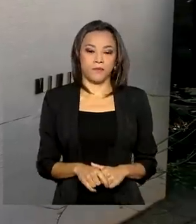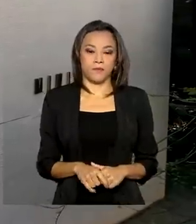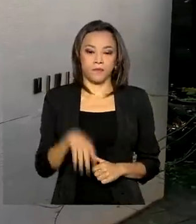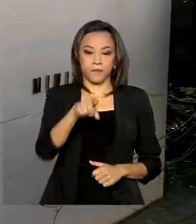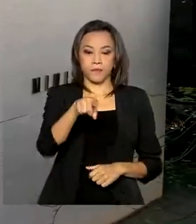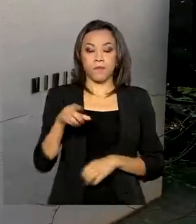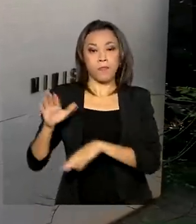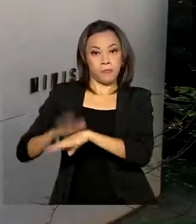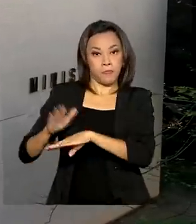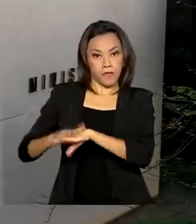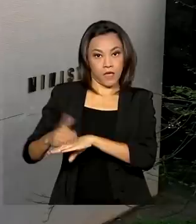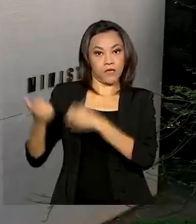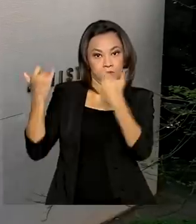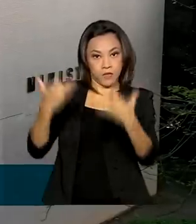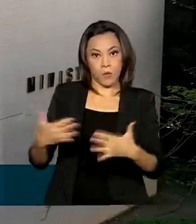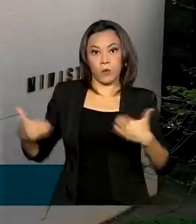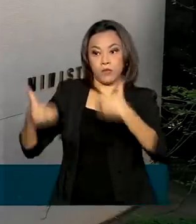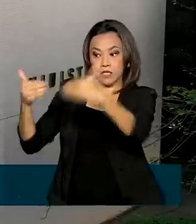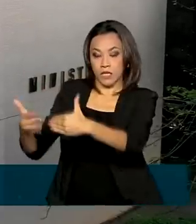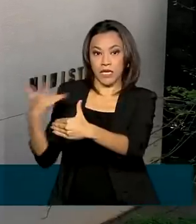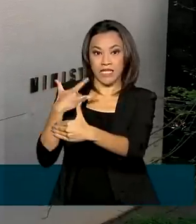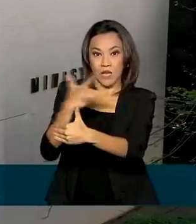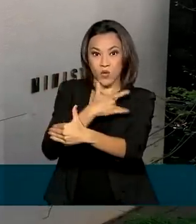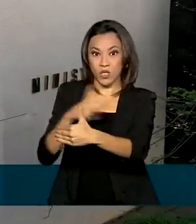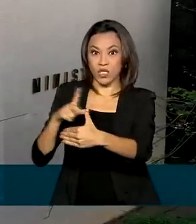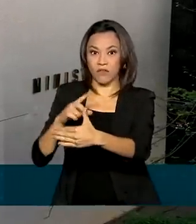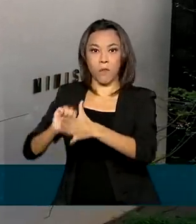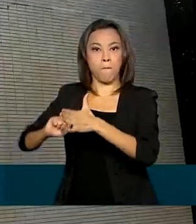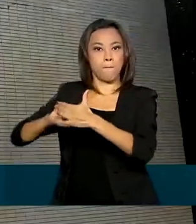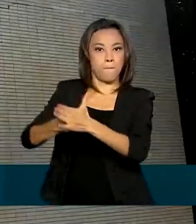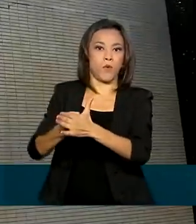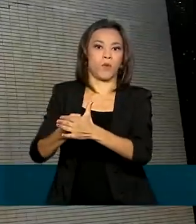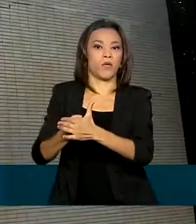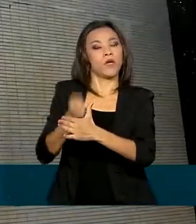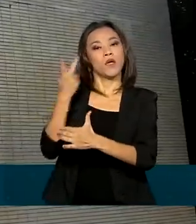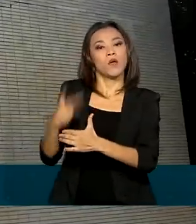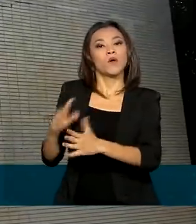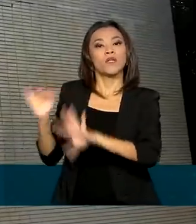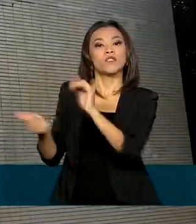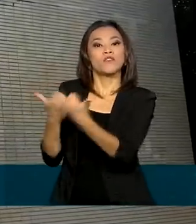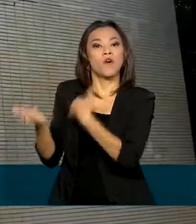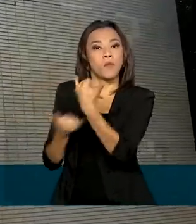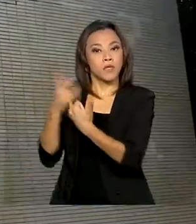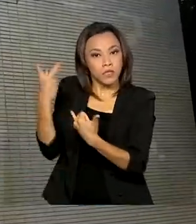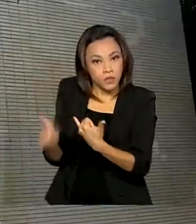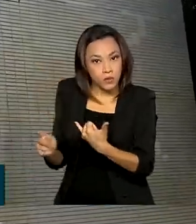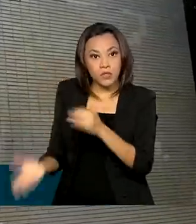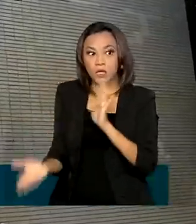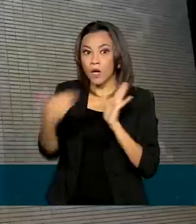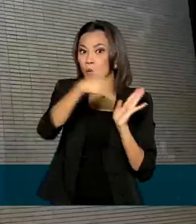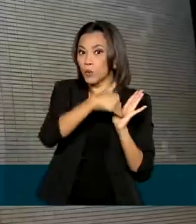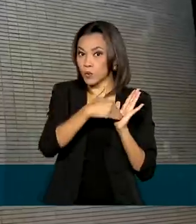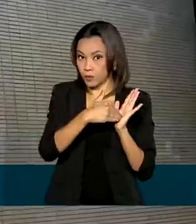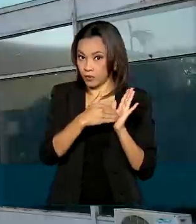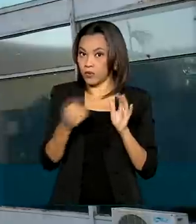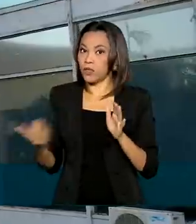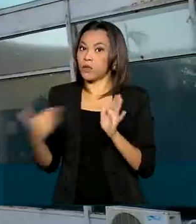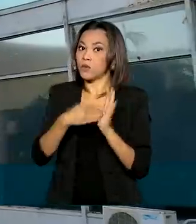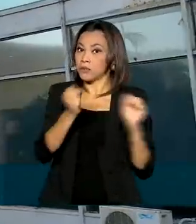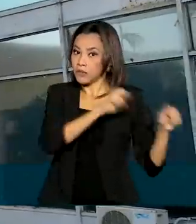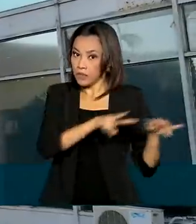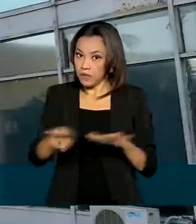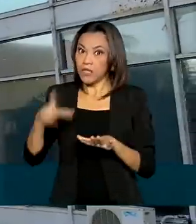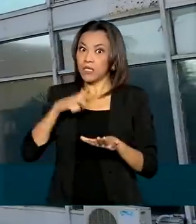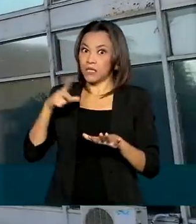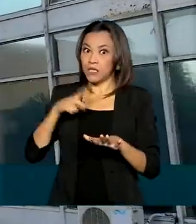Segundo o Ministério da Saúde, foi feito um bloqueio preventivo na base de dados do Ministério na última semana, durante a apuração dos